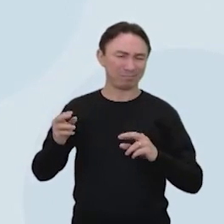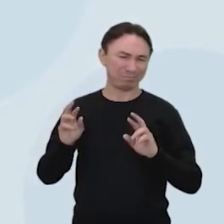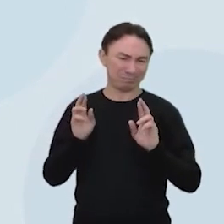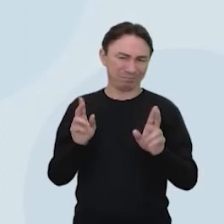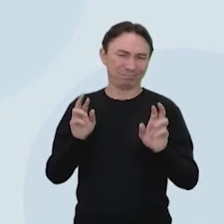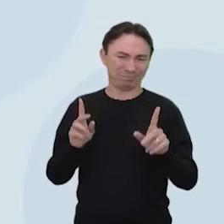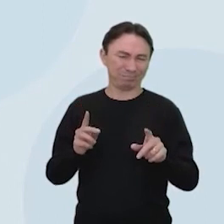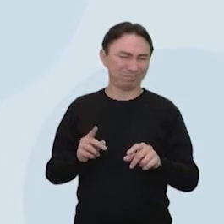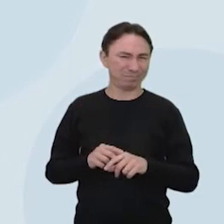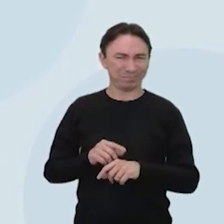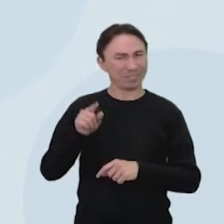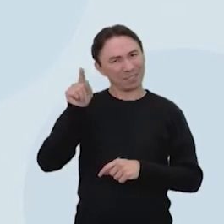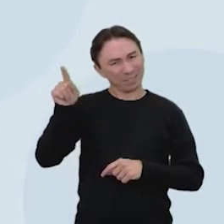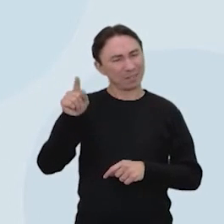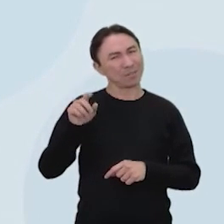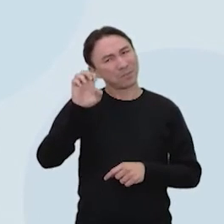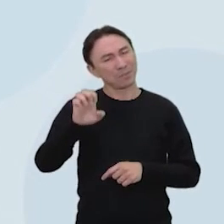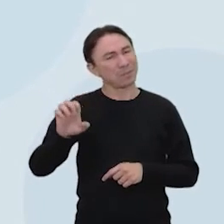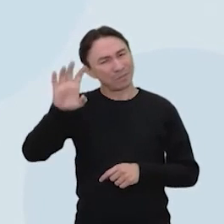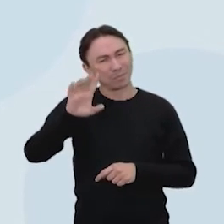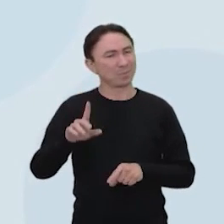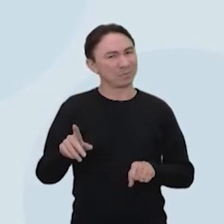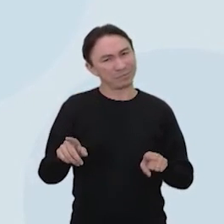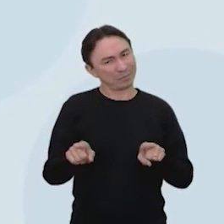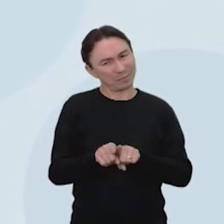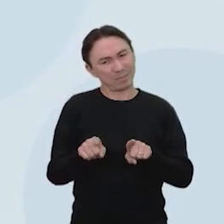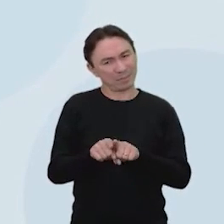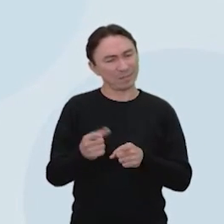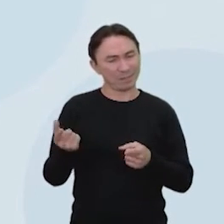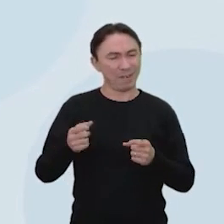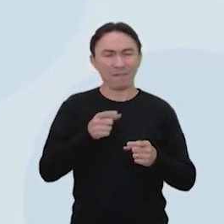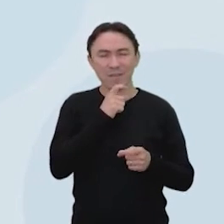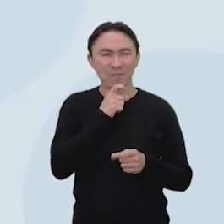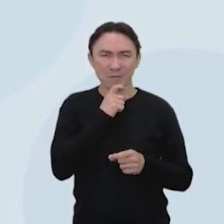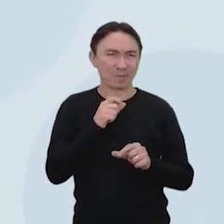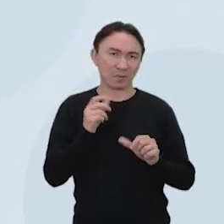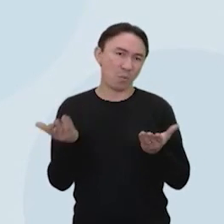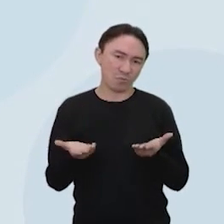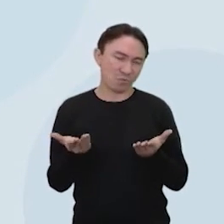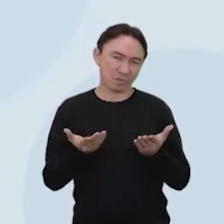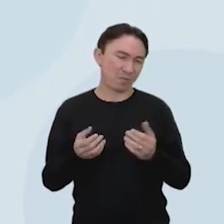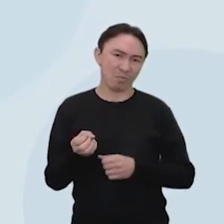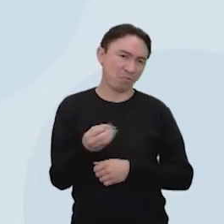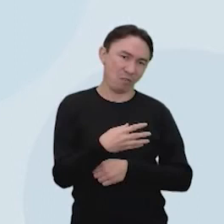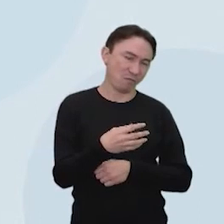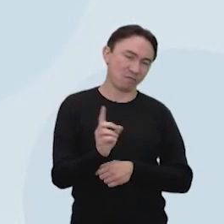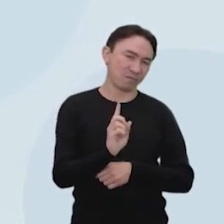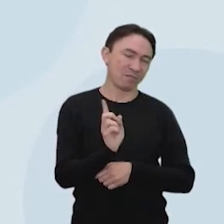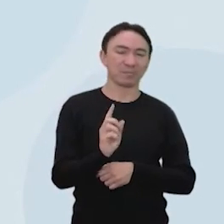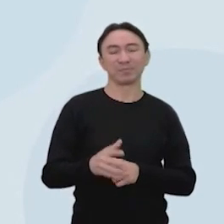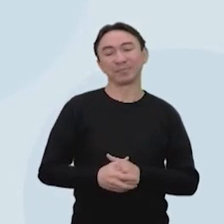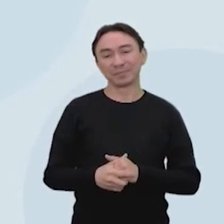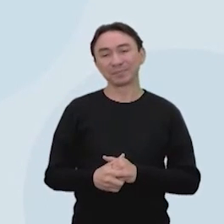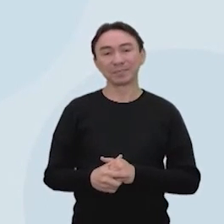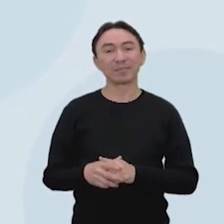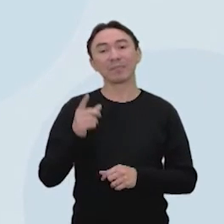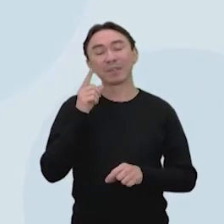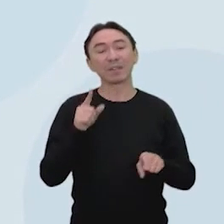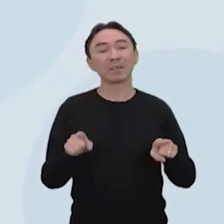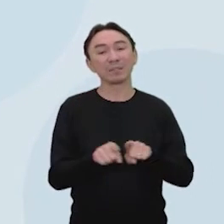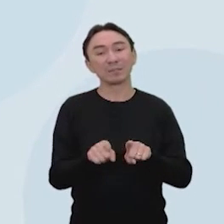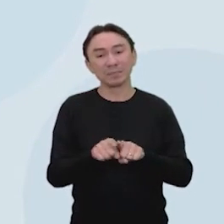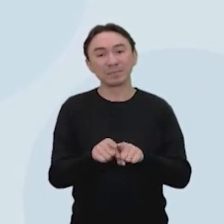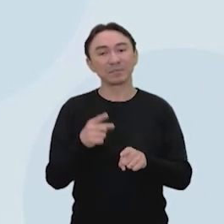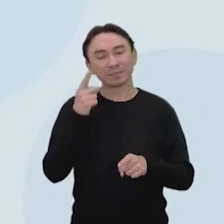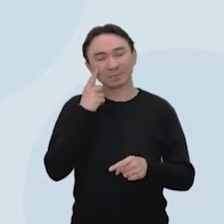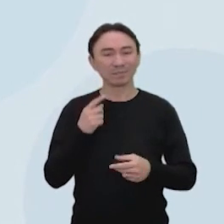Europa, nem com frio. Bom, agora a gente vai fazer uma leitura simbólica. Que simbolismo, assim, que você está vendo? Pode ser um